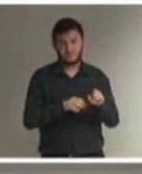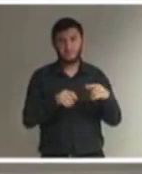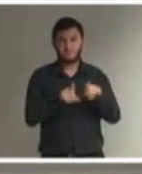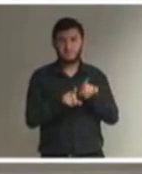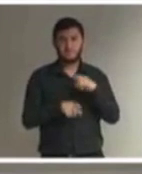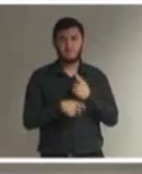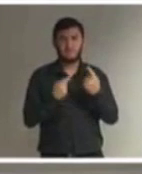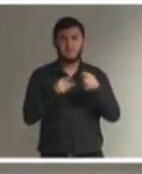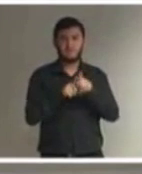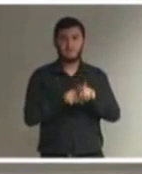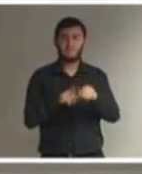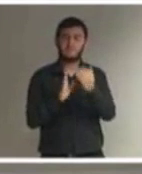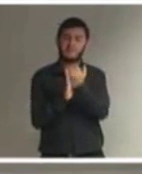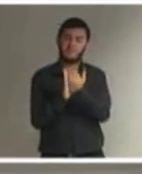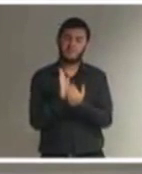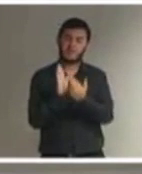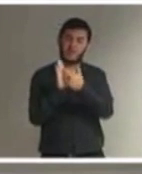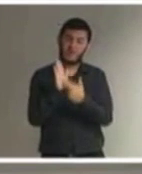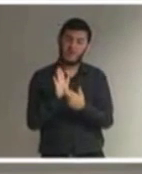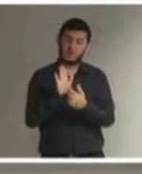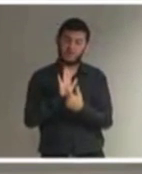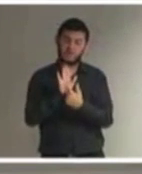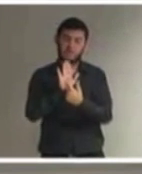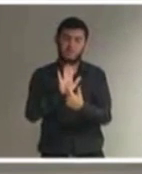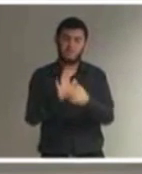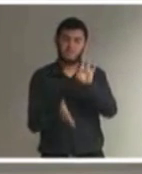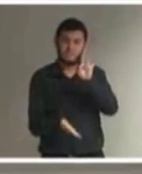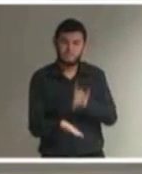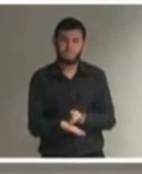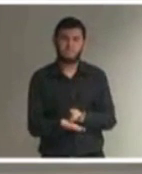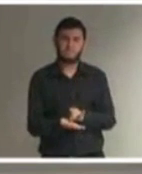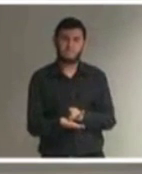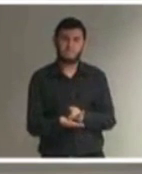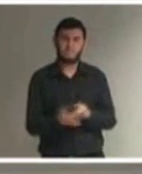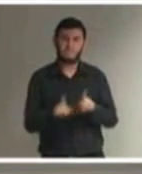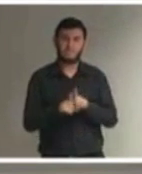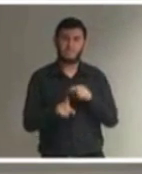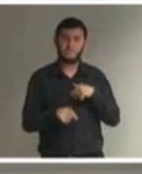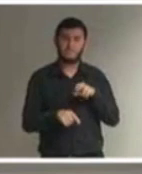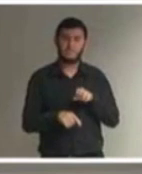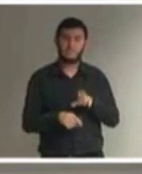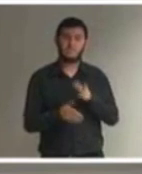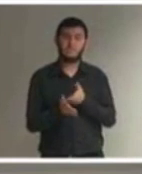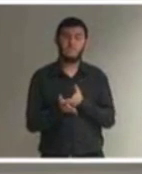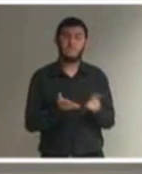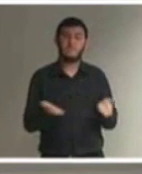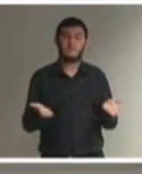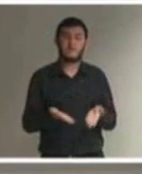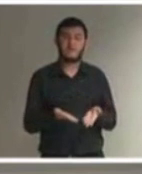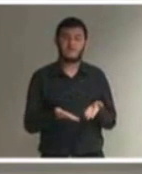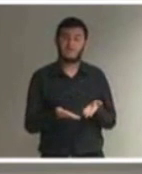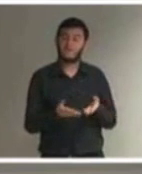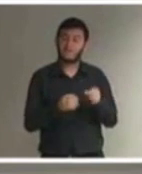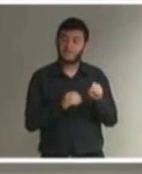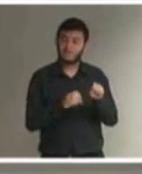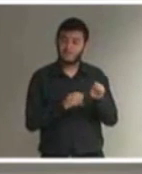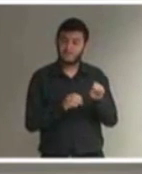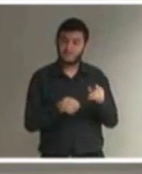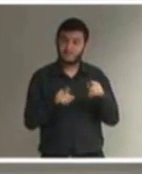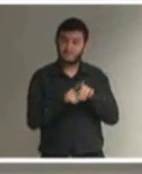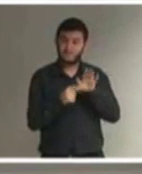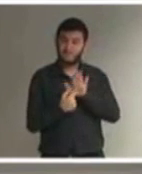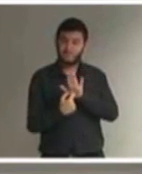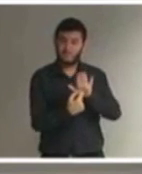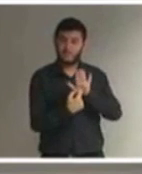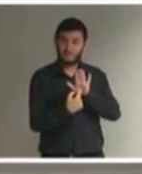explicassem, que dissessem isso expressamente. Então, eu vou começar aqui essa aula falando a partir